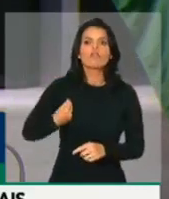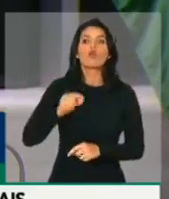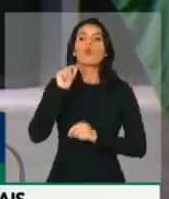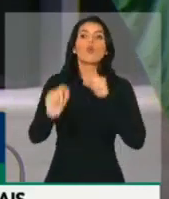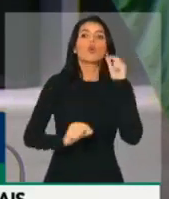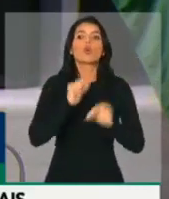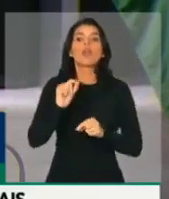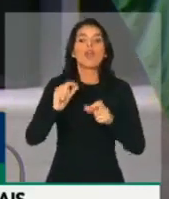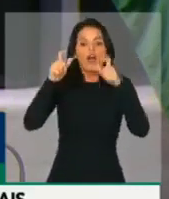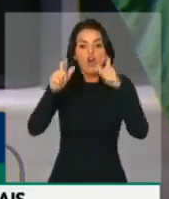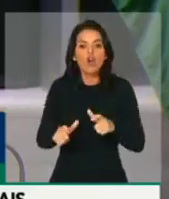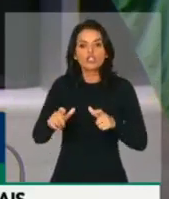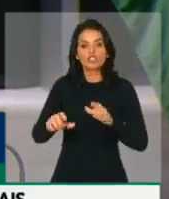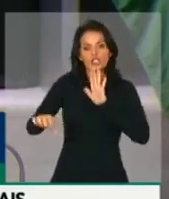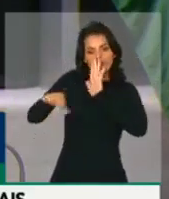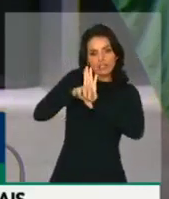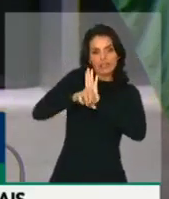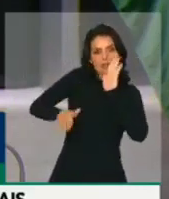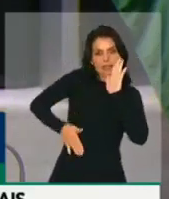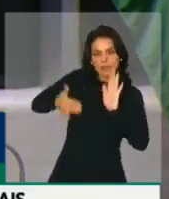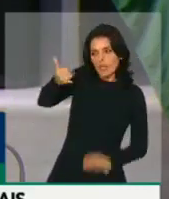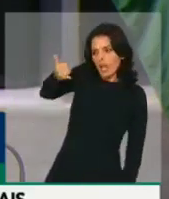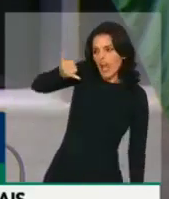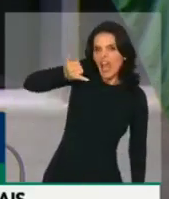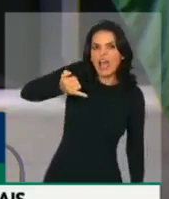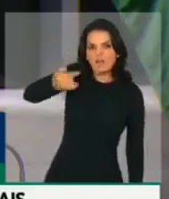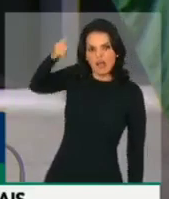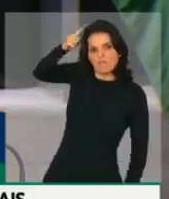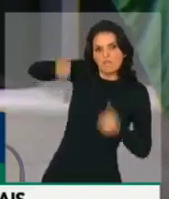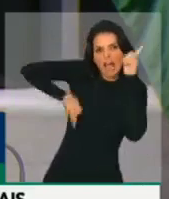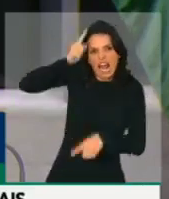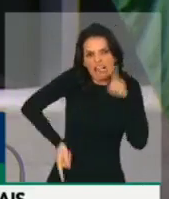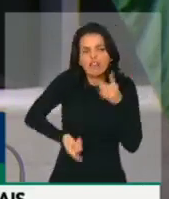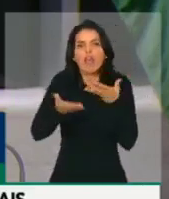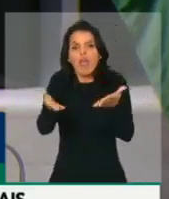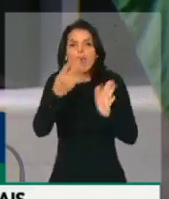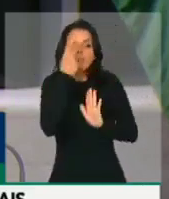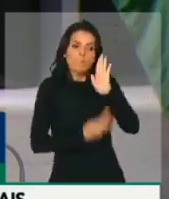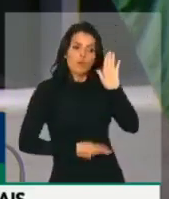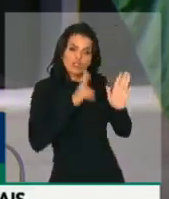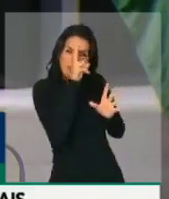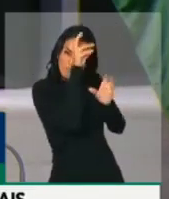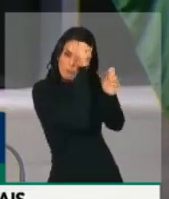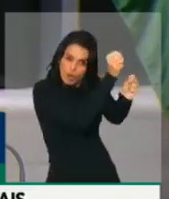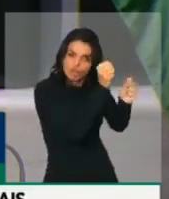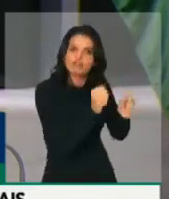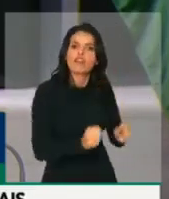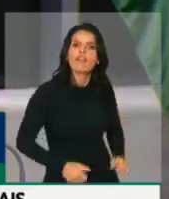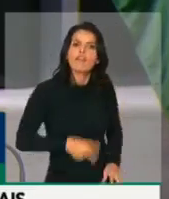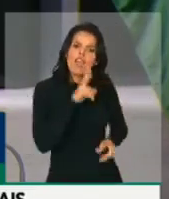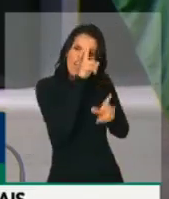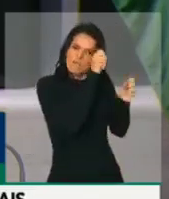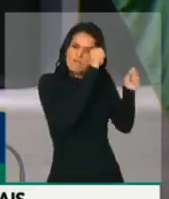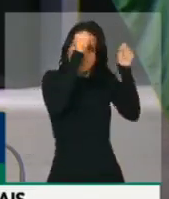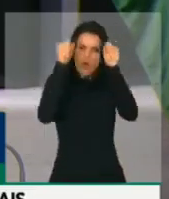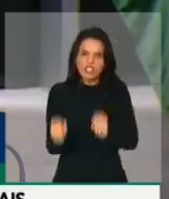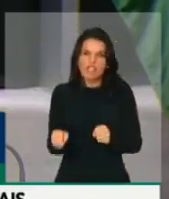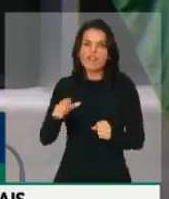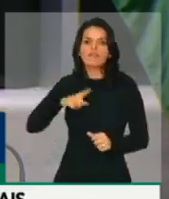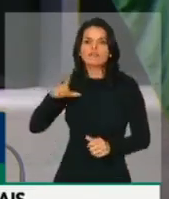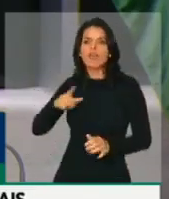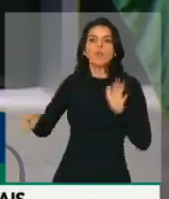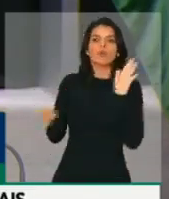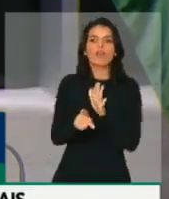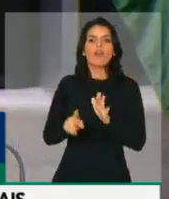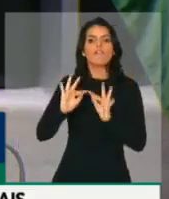Vivem sob domínio do crime, da arma e do medo. E isso é um projeto de poder. Um projeto de poder que tem as digitais da